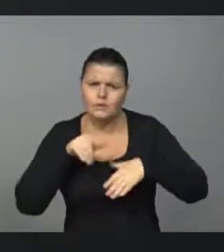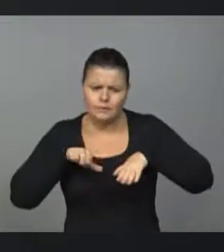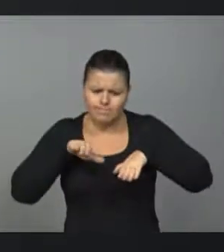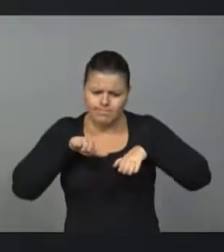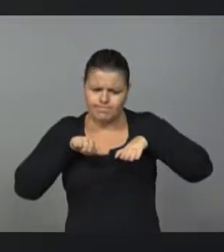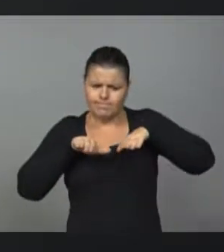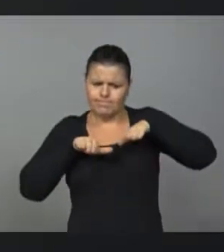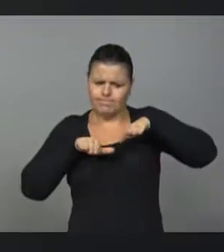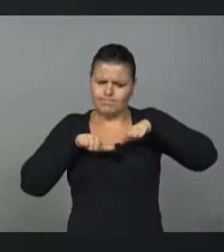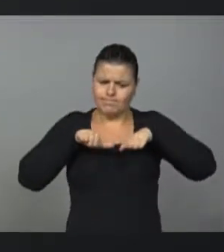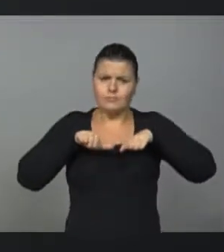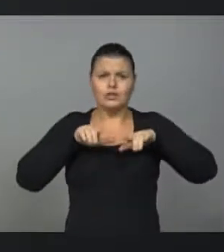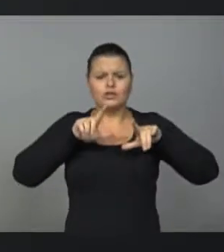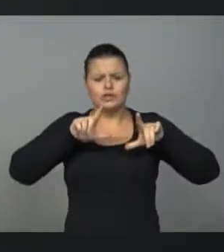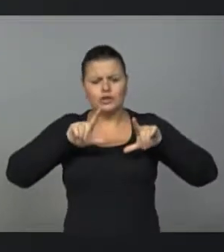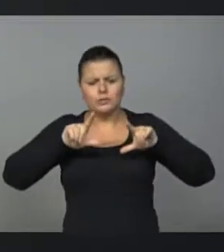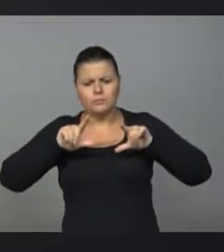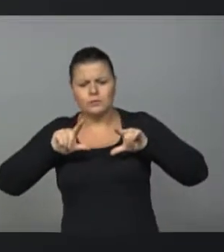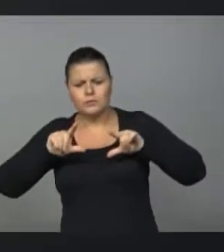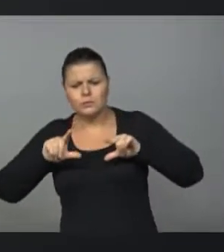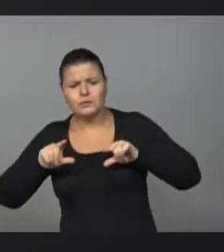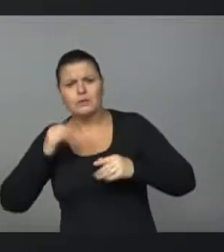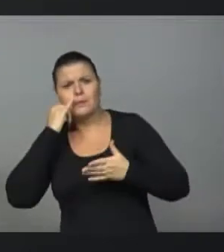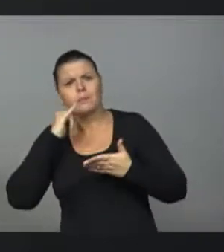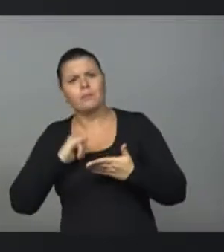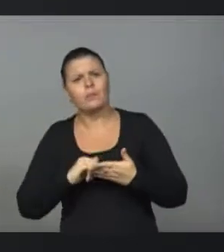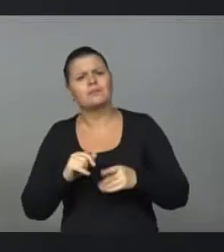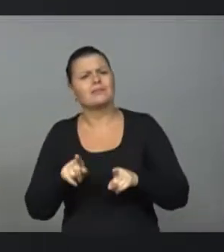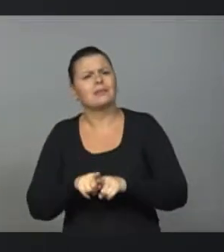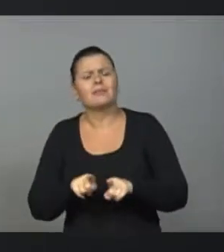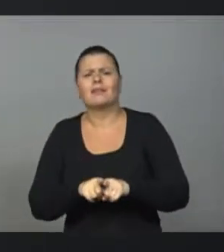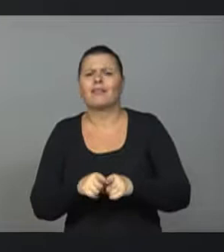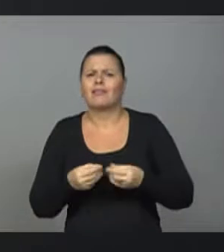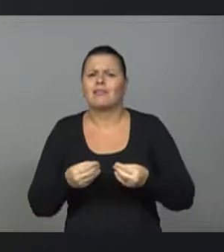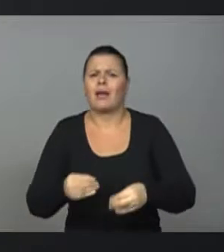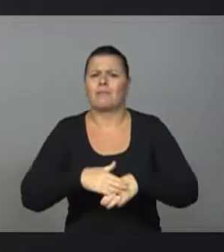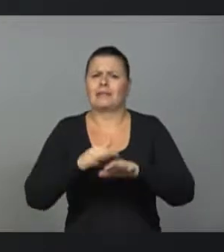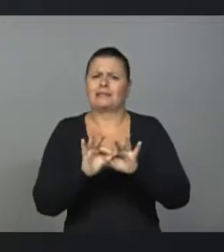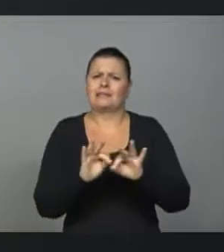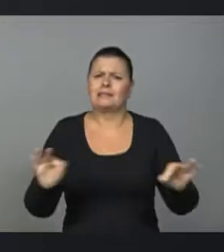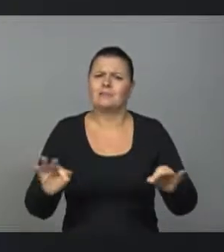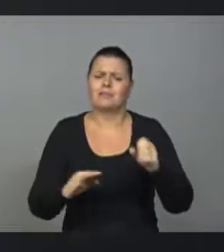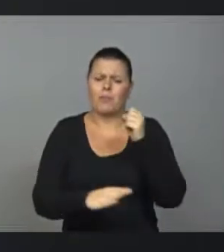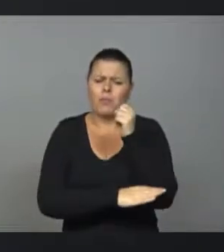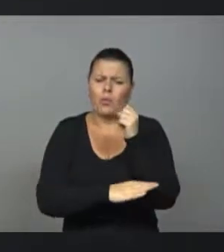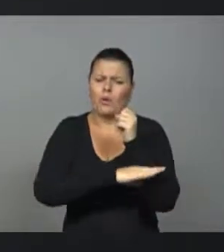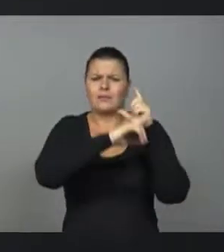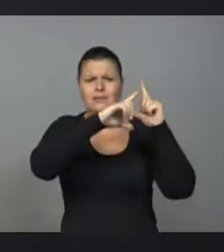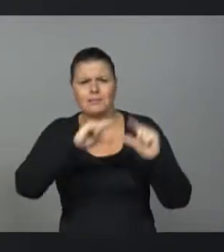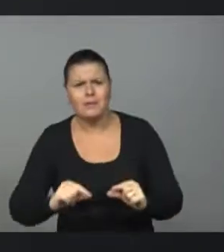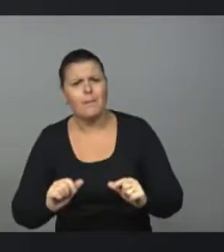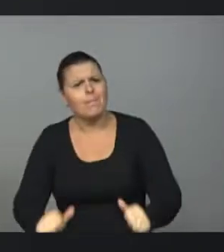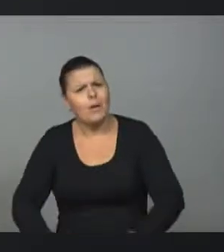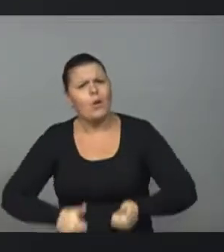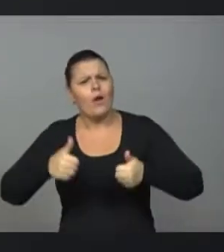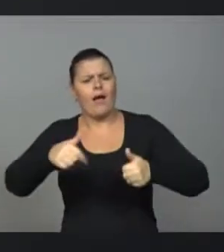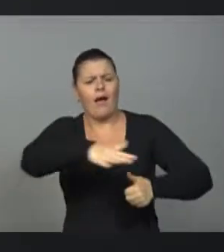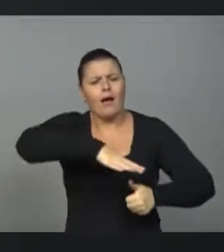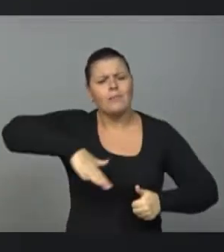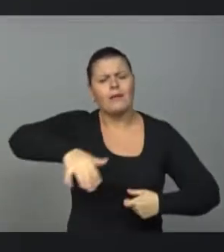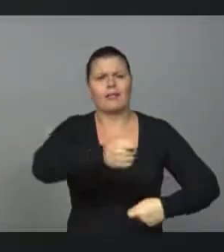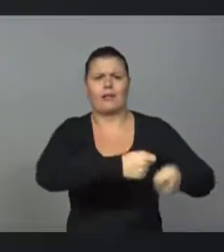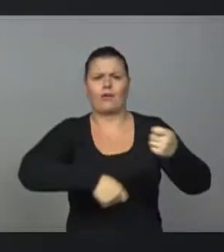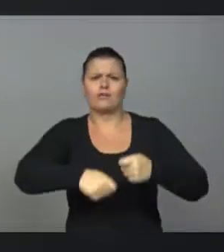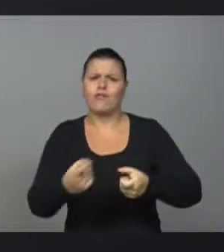gradualmente os impostos e simplificar, desburocratizar, melhorar o ambiente de negócios e voltar a ser atrativo na busca